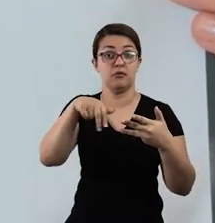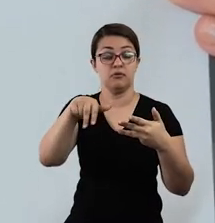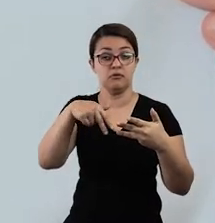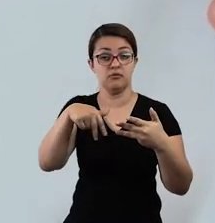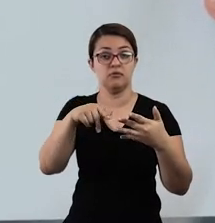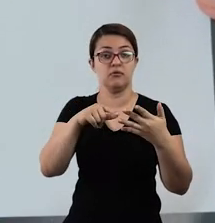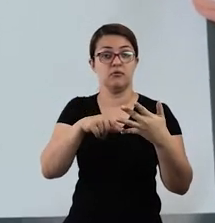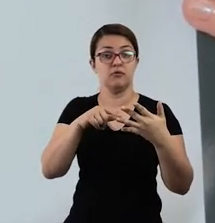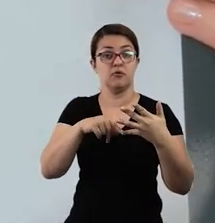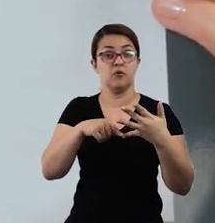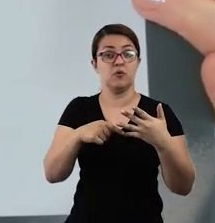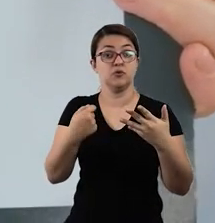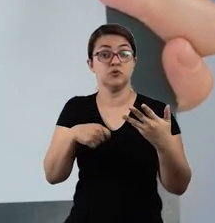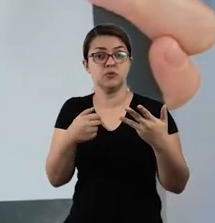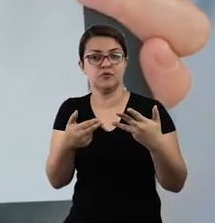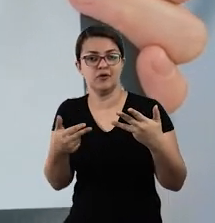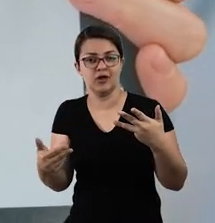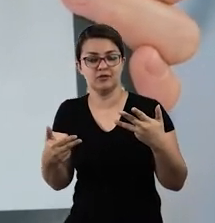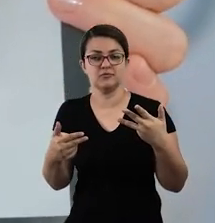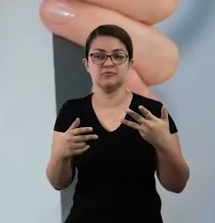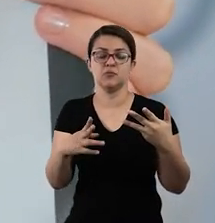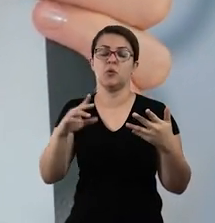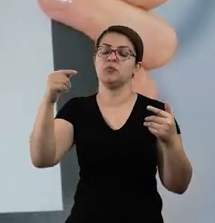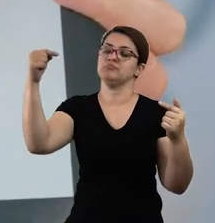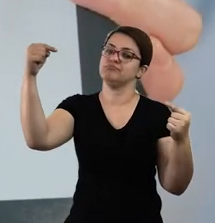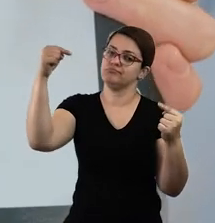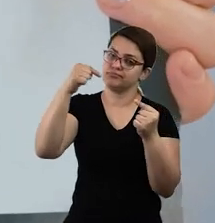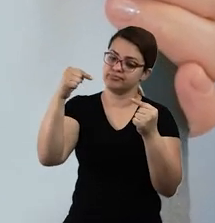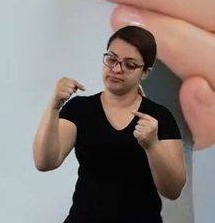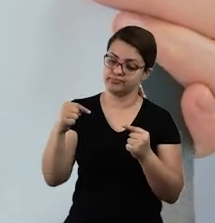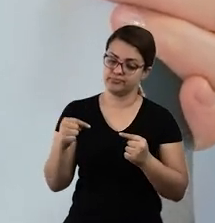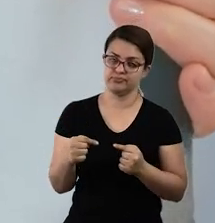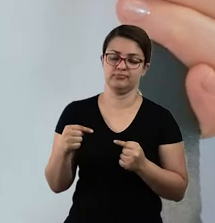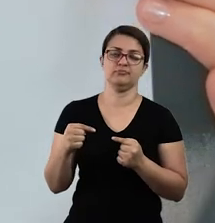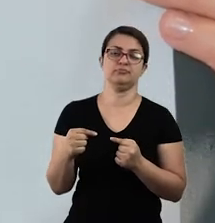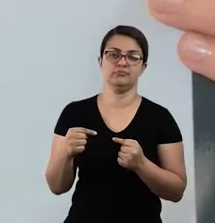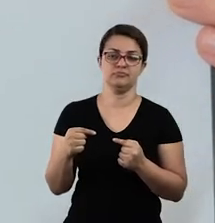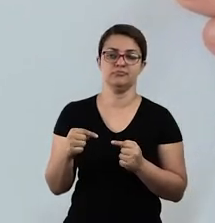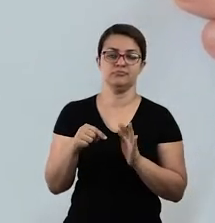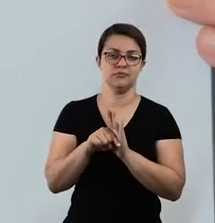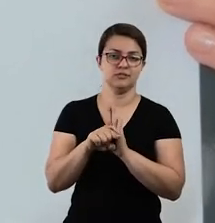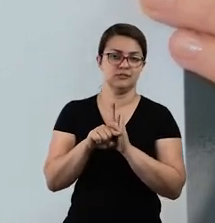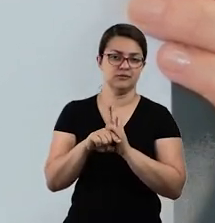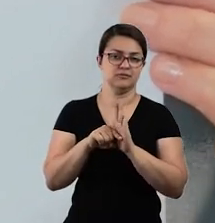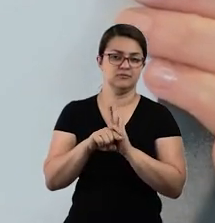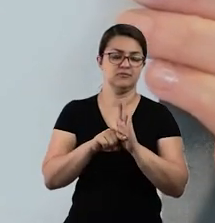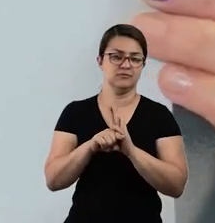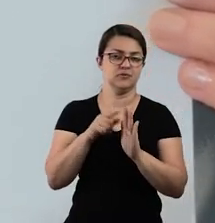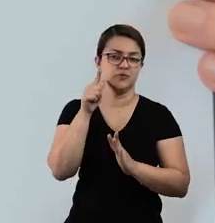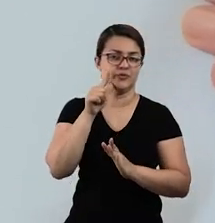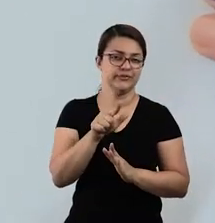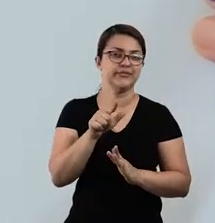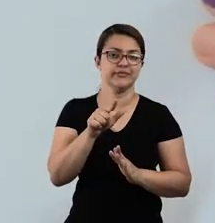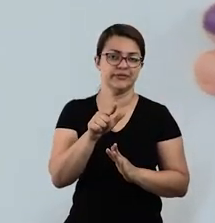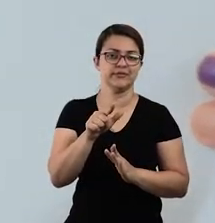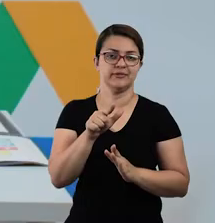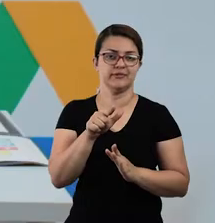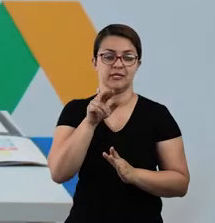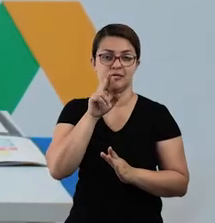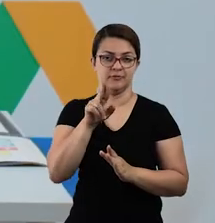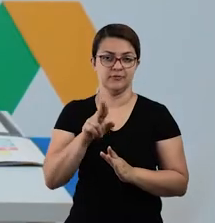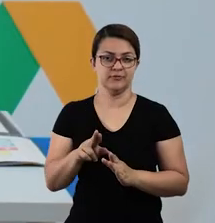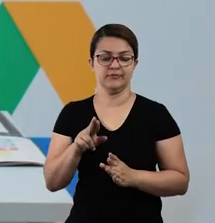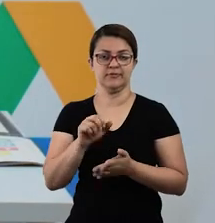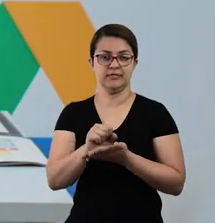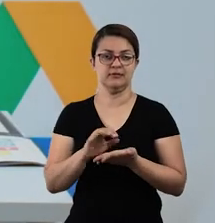dança? Ou um instrumento musical? Então vocês também vão ter que estar realizando uma pesquisa para conseguir preencher essa atividade.